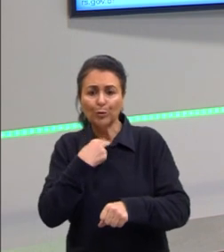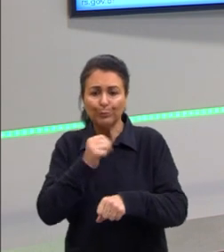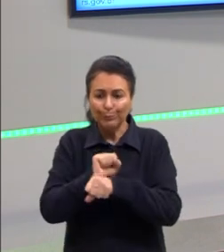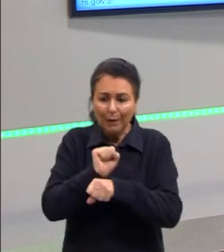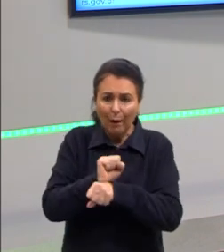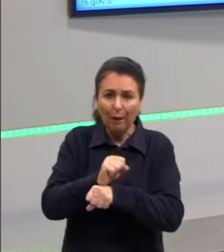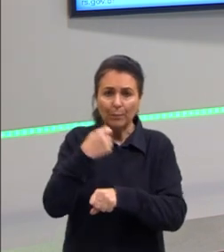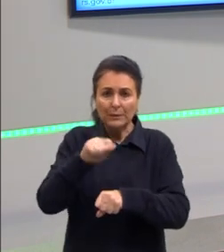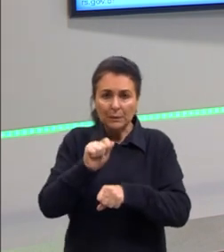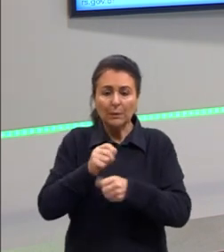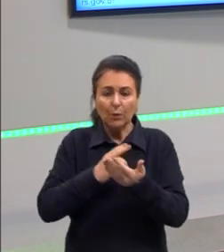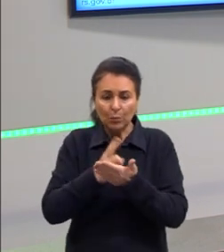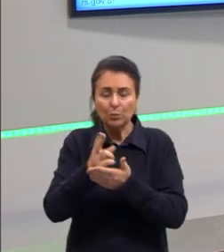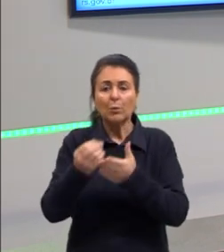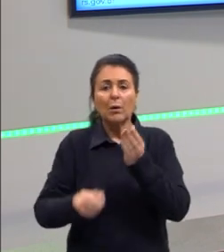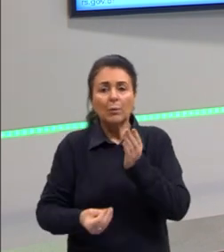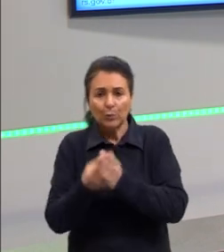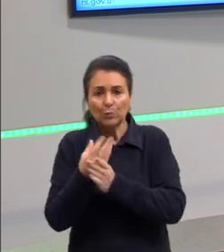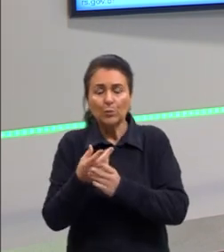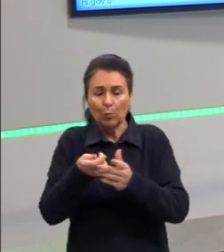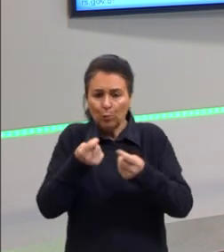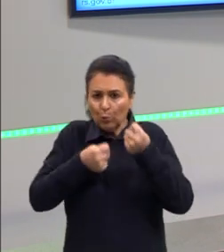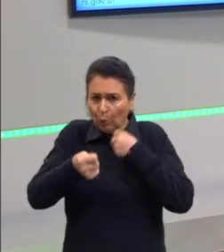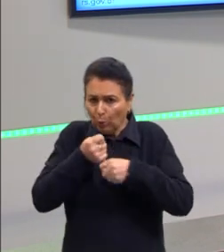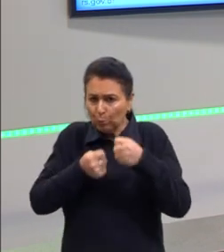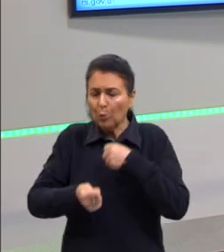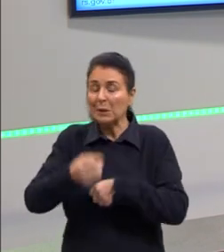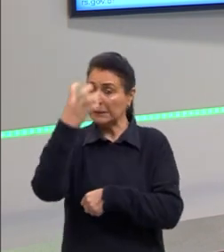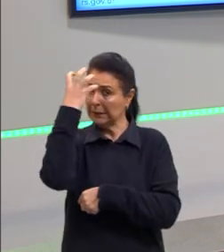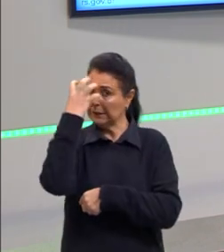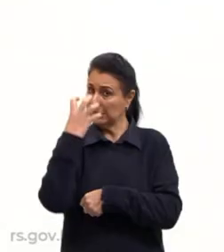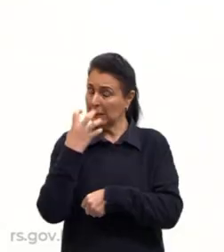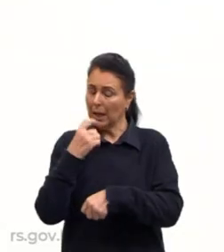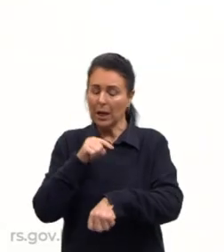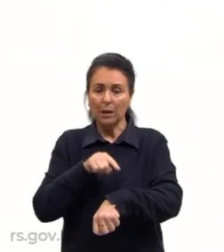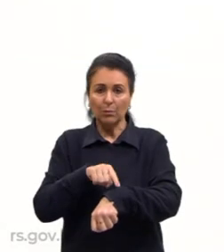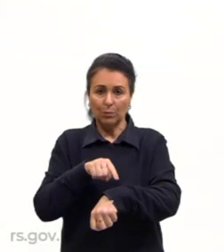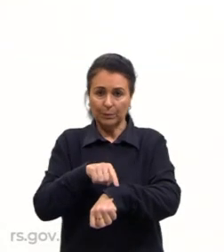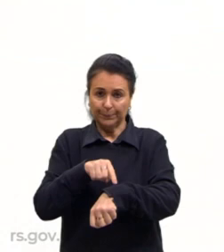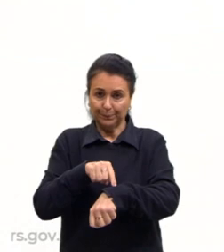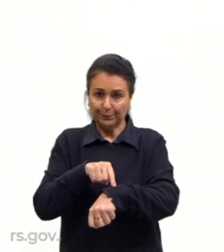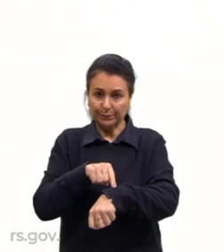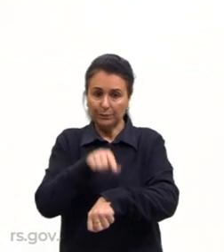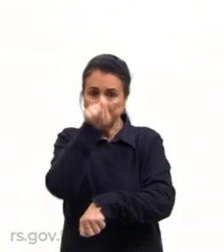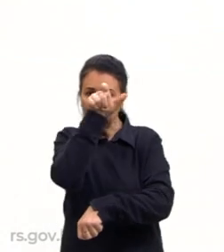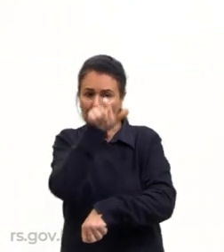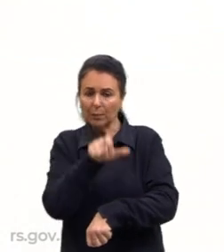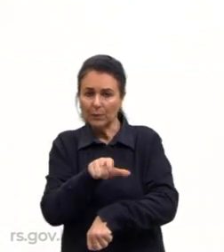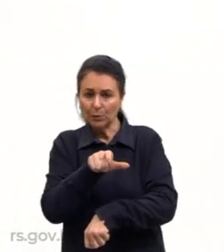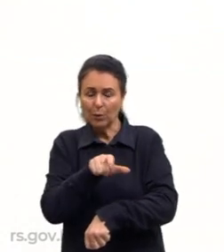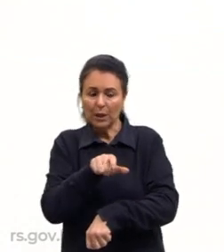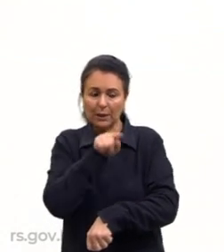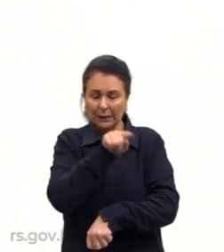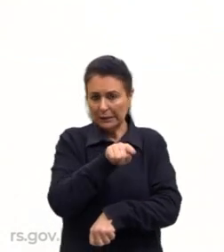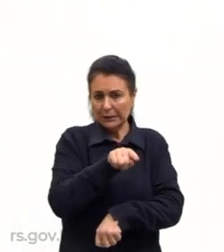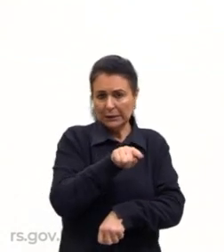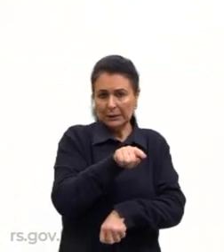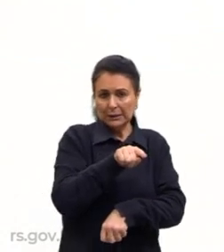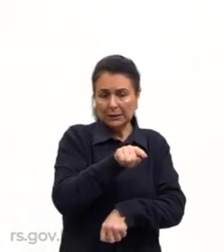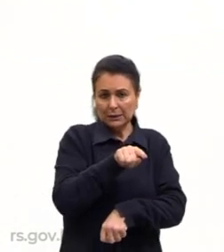produzir aquela coisa toda, né? Controle rígido do tempo, isso quer dizer, o cara, a pessoa que está montando ali, ela é,